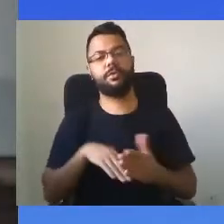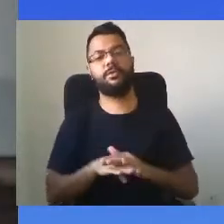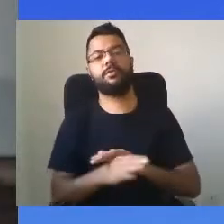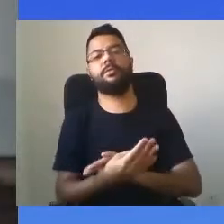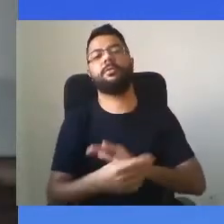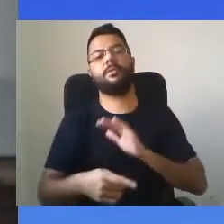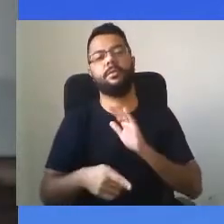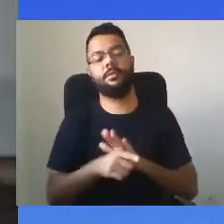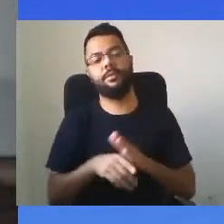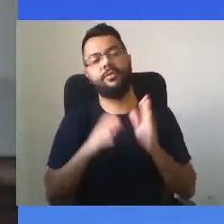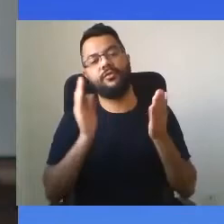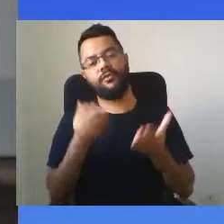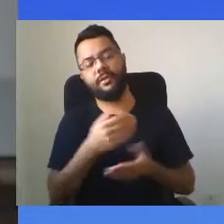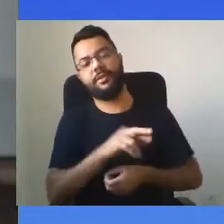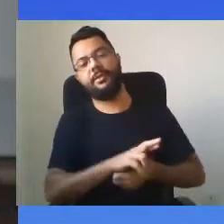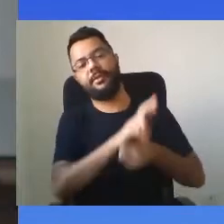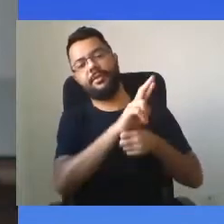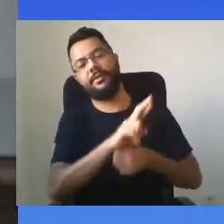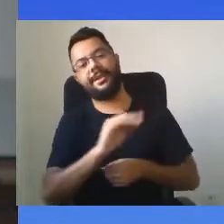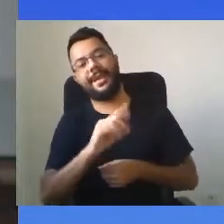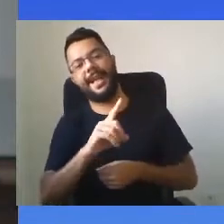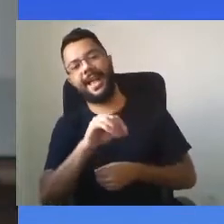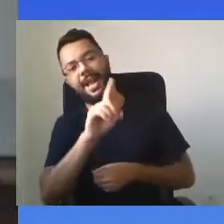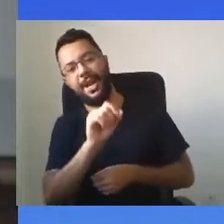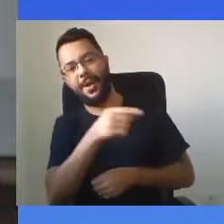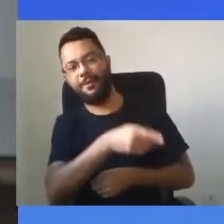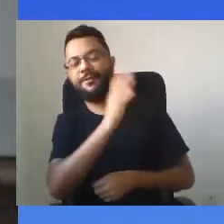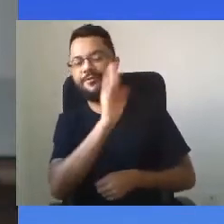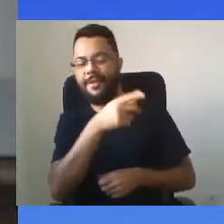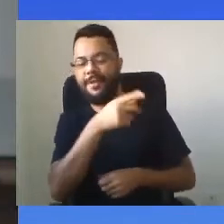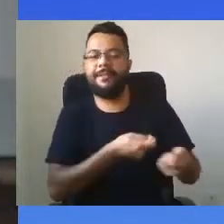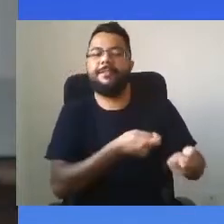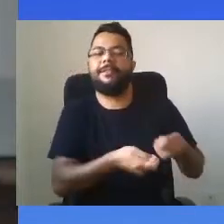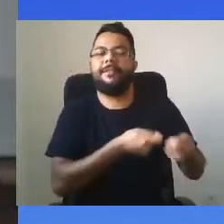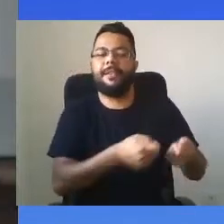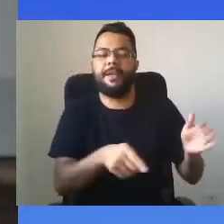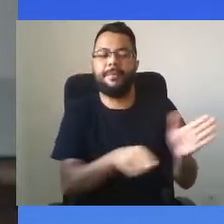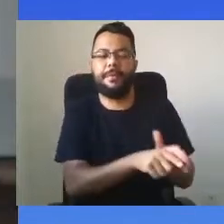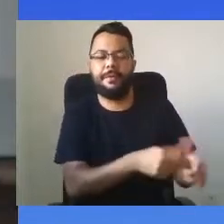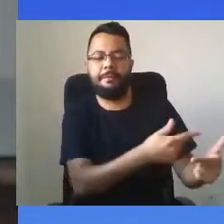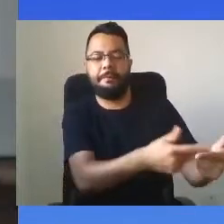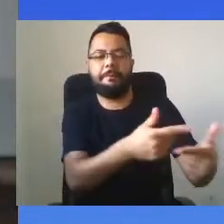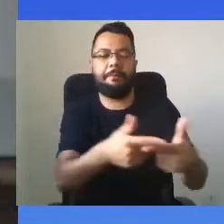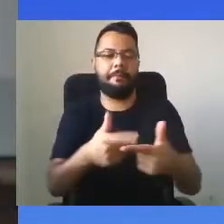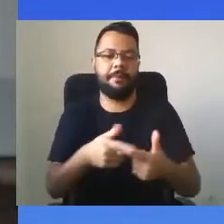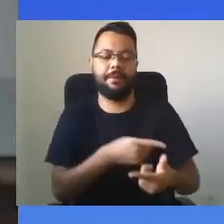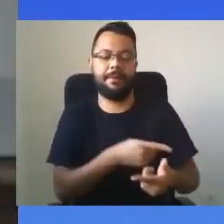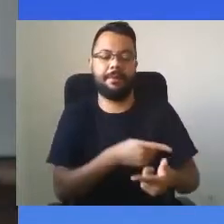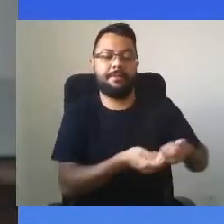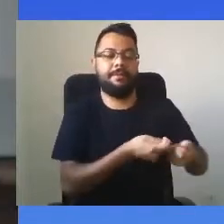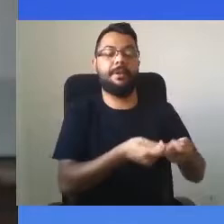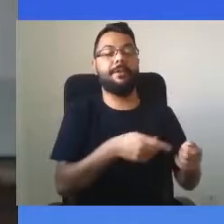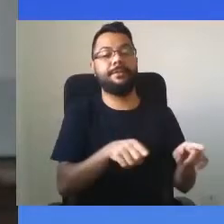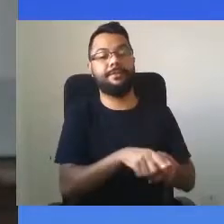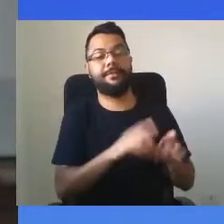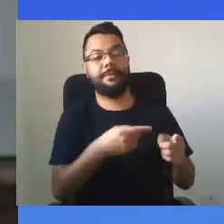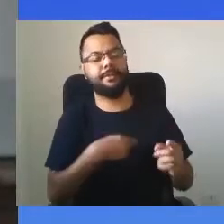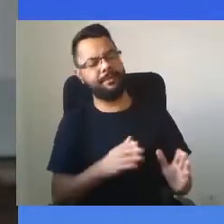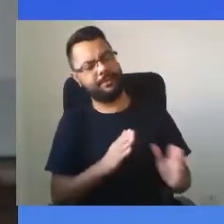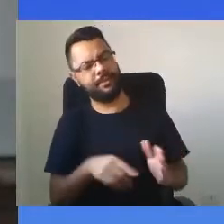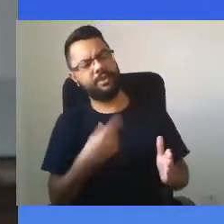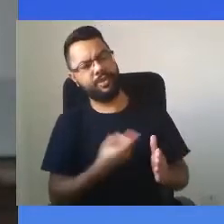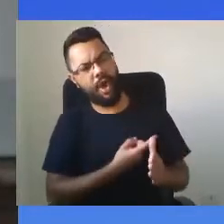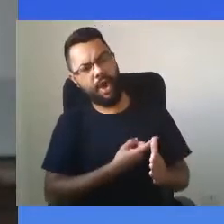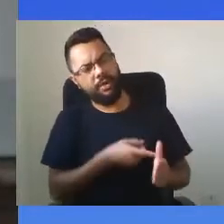professor Ricardo, a fazer uma gestão nas crises e adversidades, e mesmo nesses momentos seguimos sendo